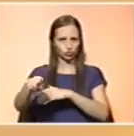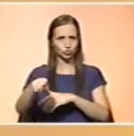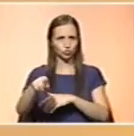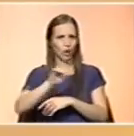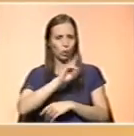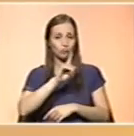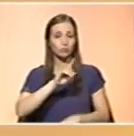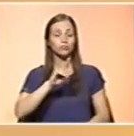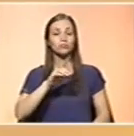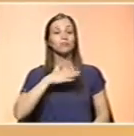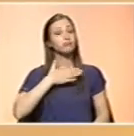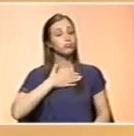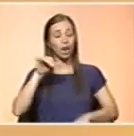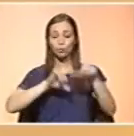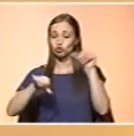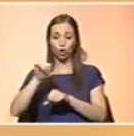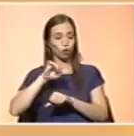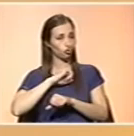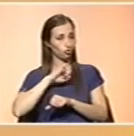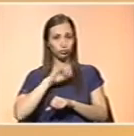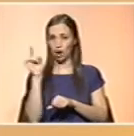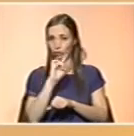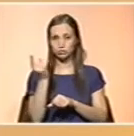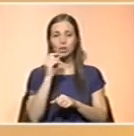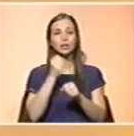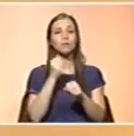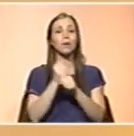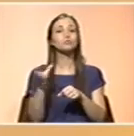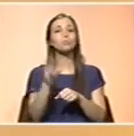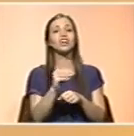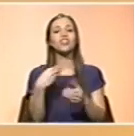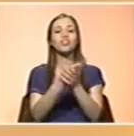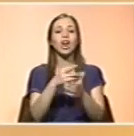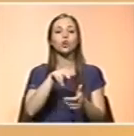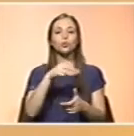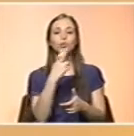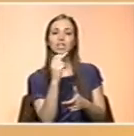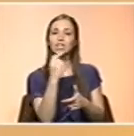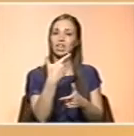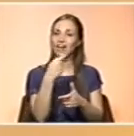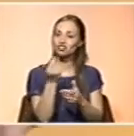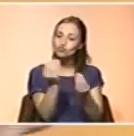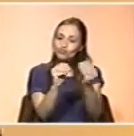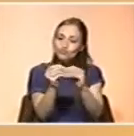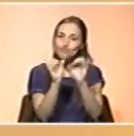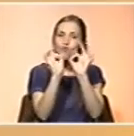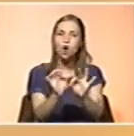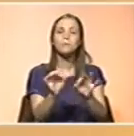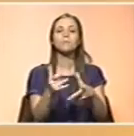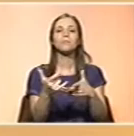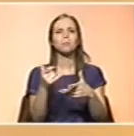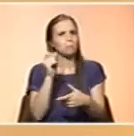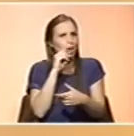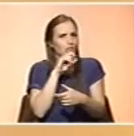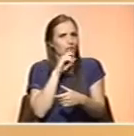Eu, no nosso laboratório, não. Trabalhamos mais a nível da fortificação, sendo que tudo é possível, porque é possível, assim como é possível aumentarmos a